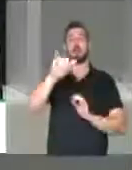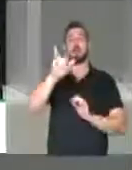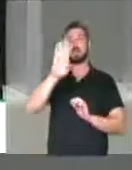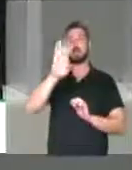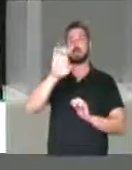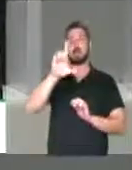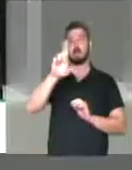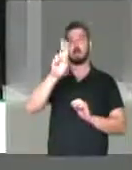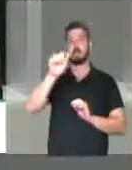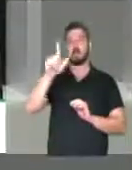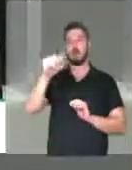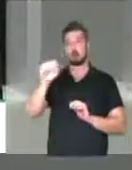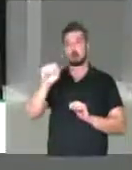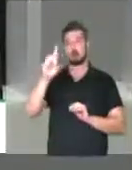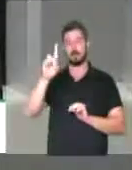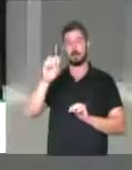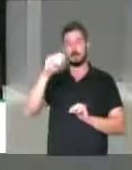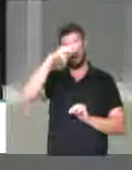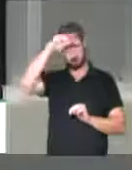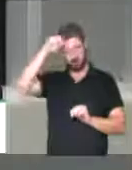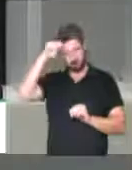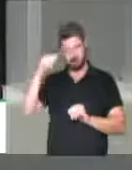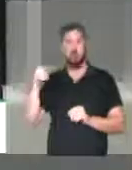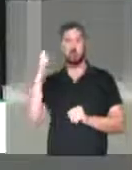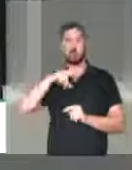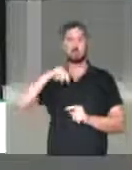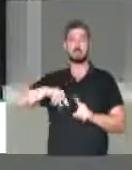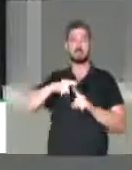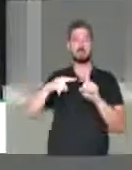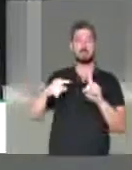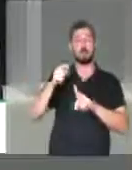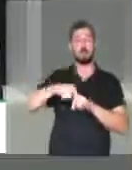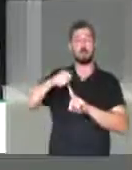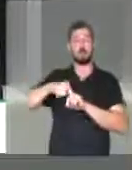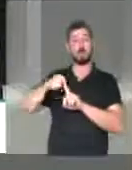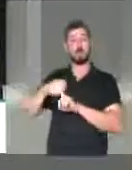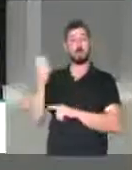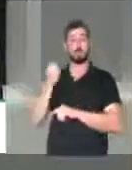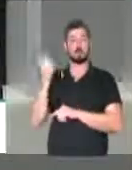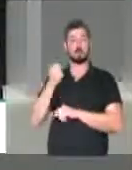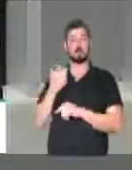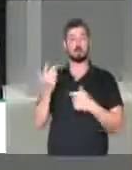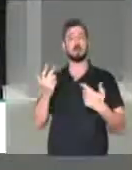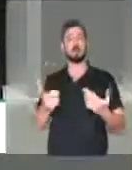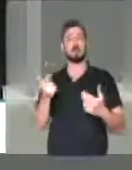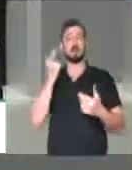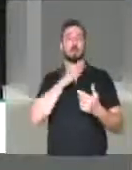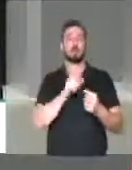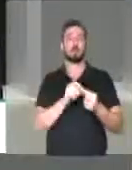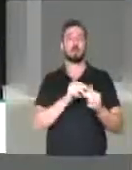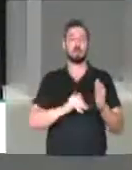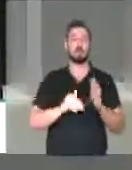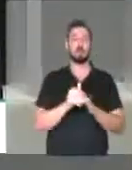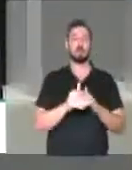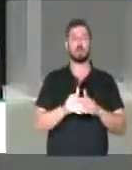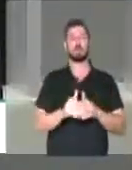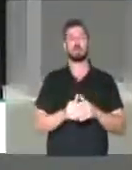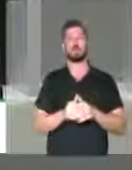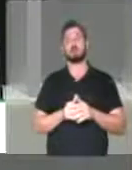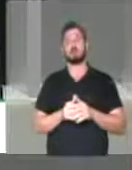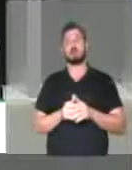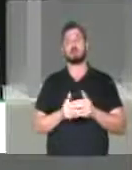Amazônia. Incluiu-as no renda para receberem meio salário mínimo mensal, podendo assim cumprir